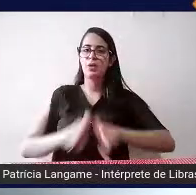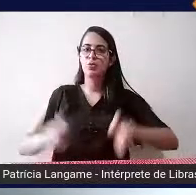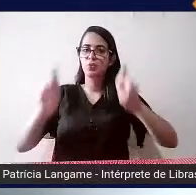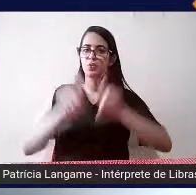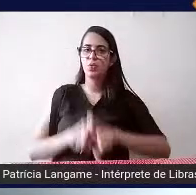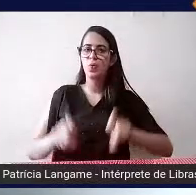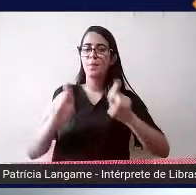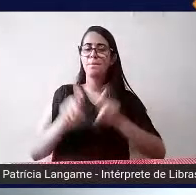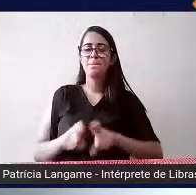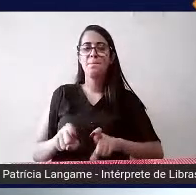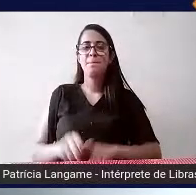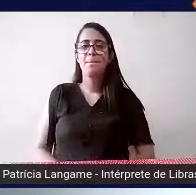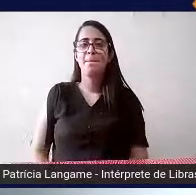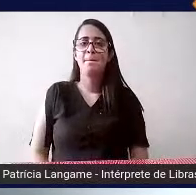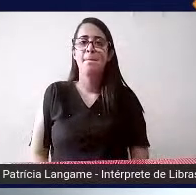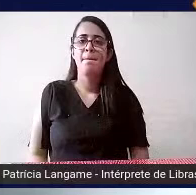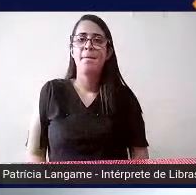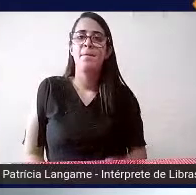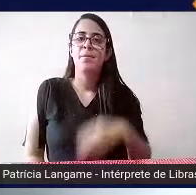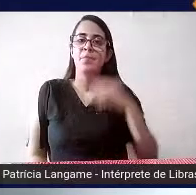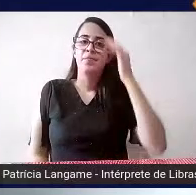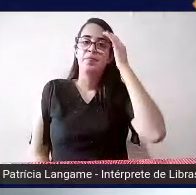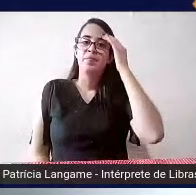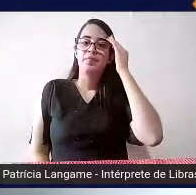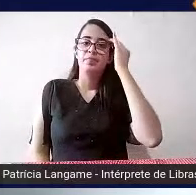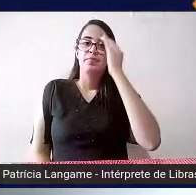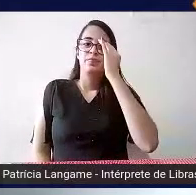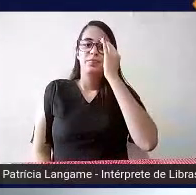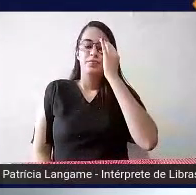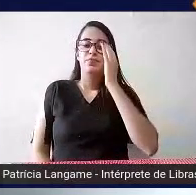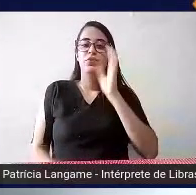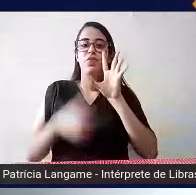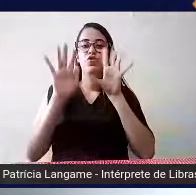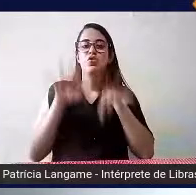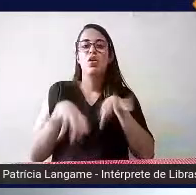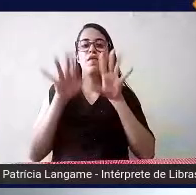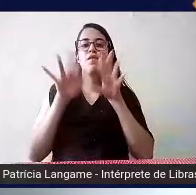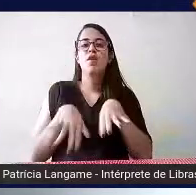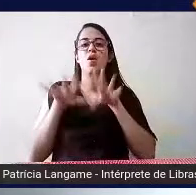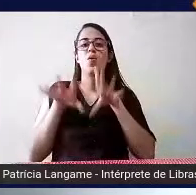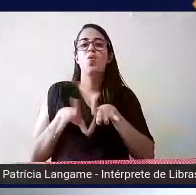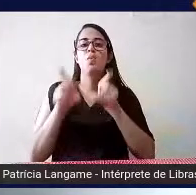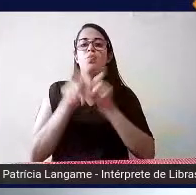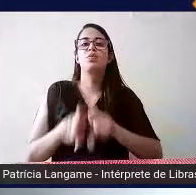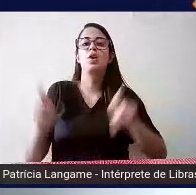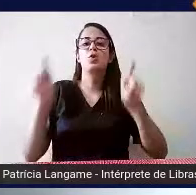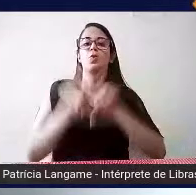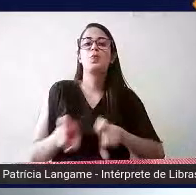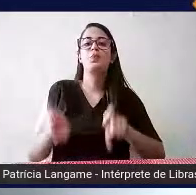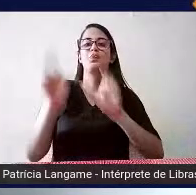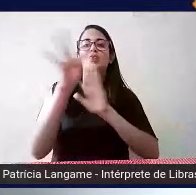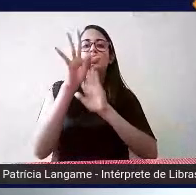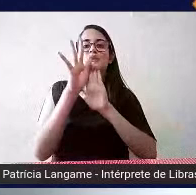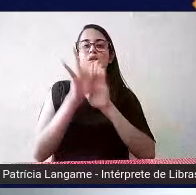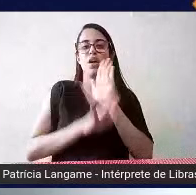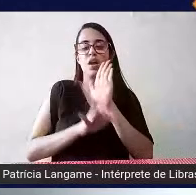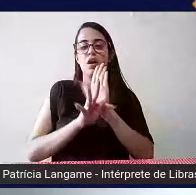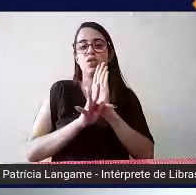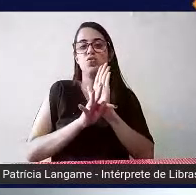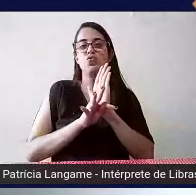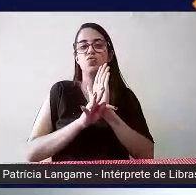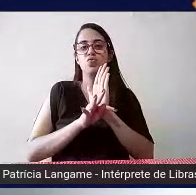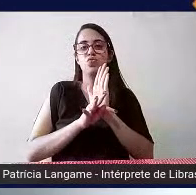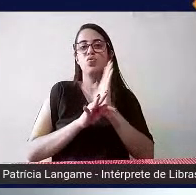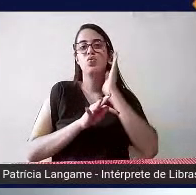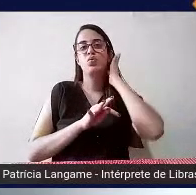e aí você vai escrever no seu teclado do computador o texto na parte de cima ali e